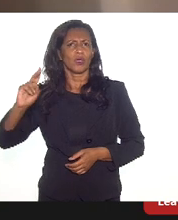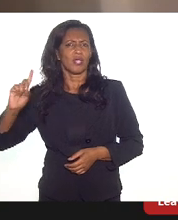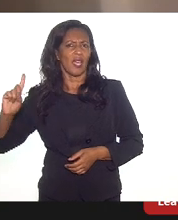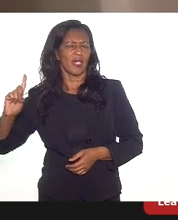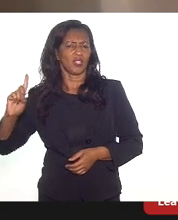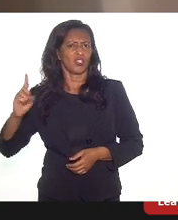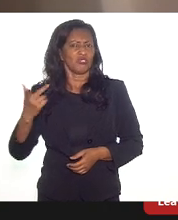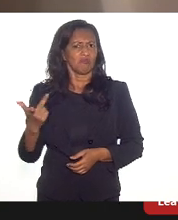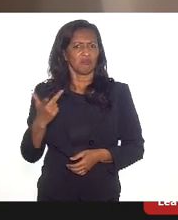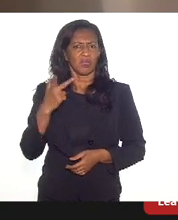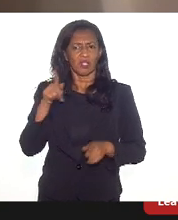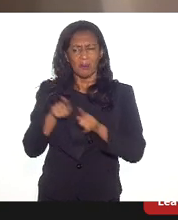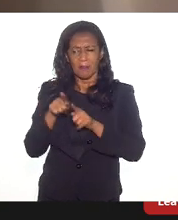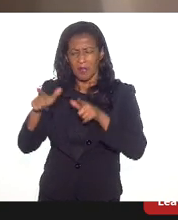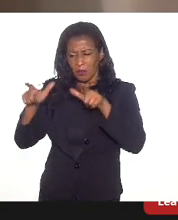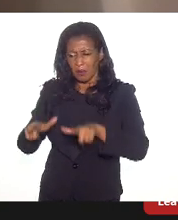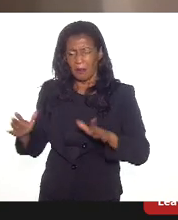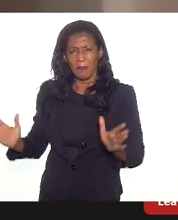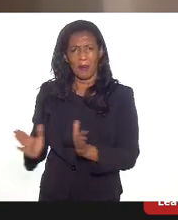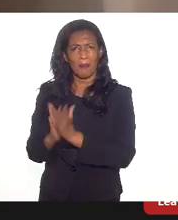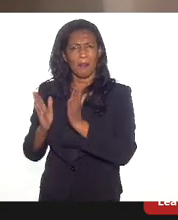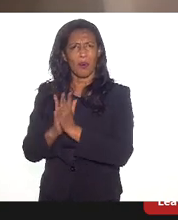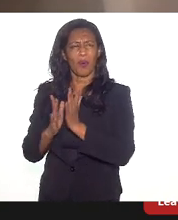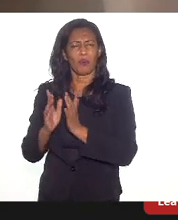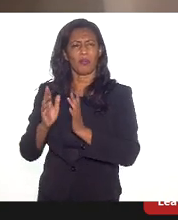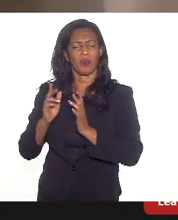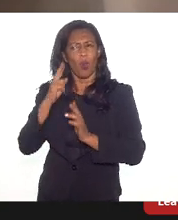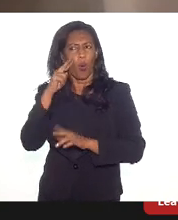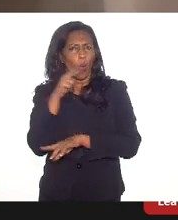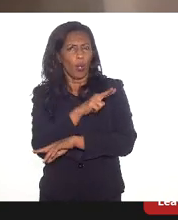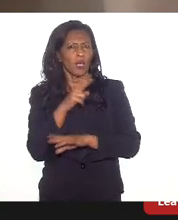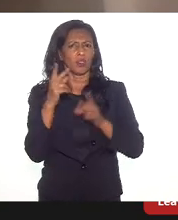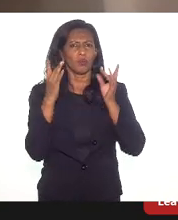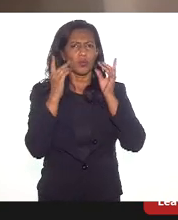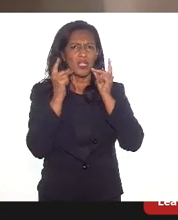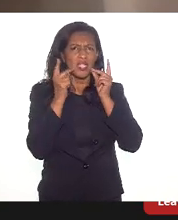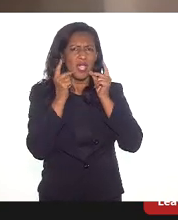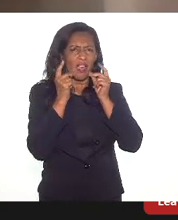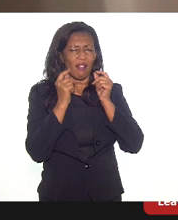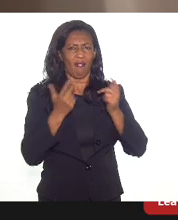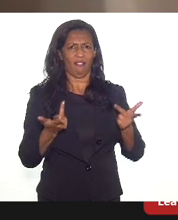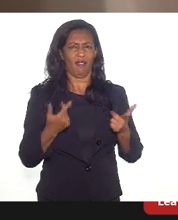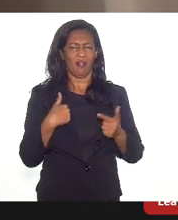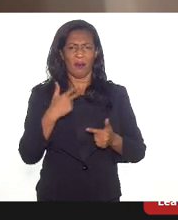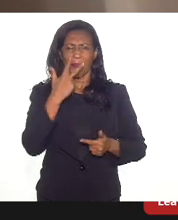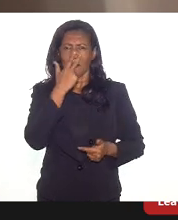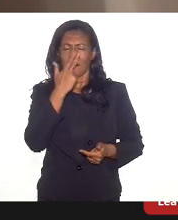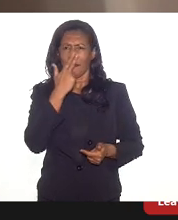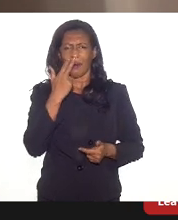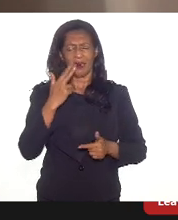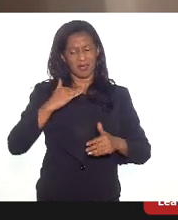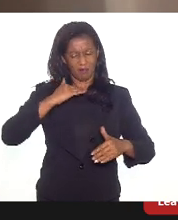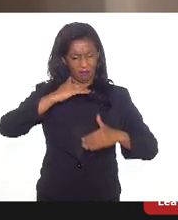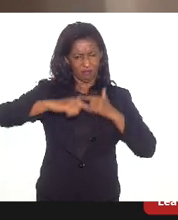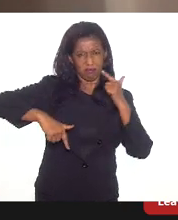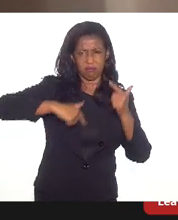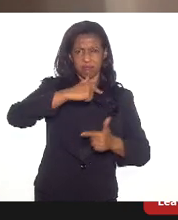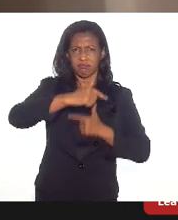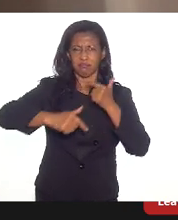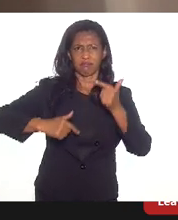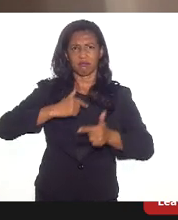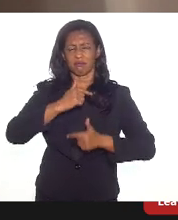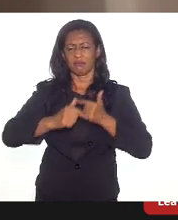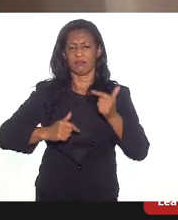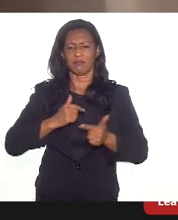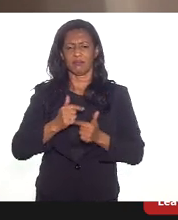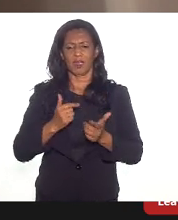na área de educação, comparando, por exemplo, com o Ceará, eu acho que isso tem a ver com o ciclo vicioso que se instaura a partir